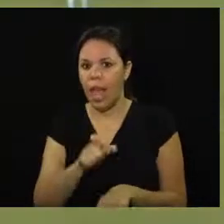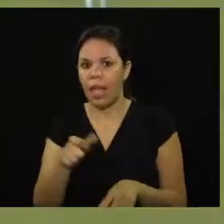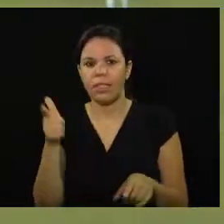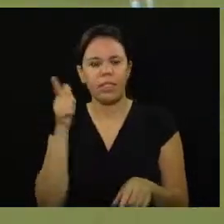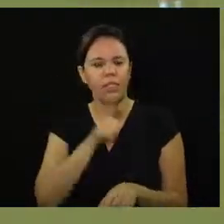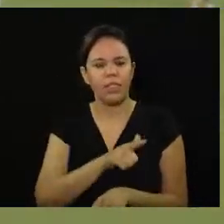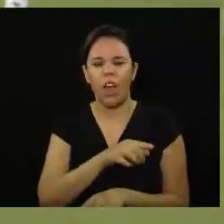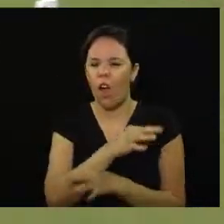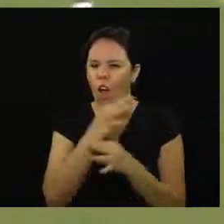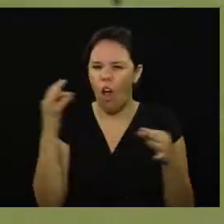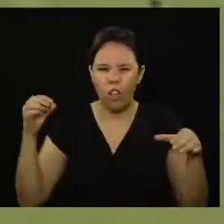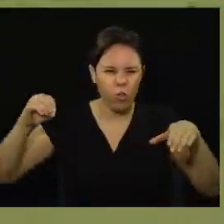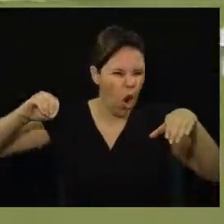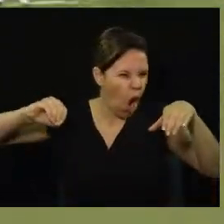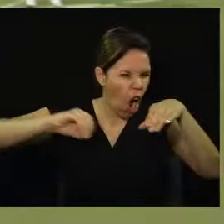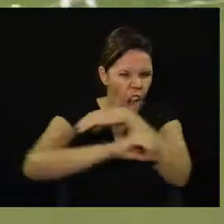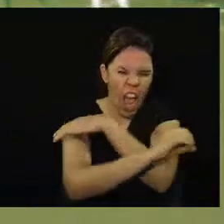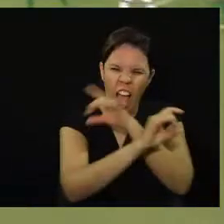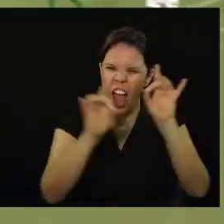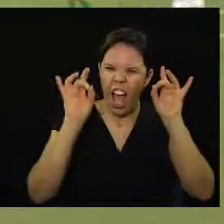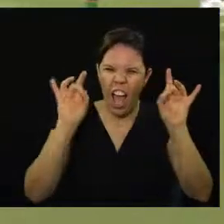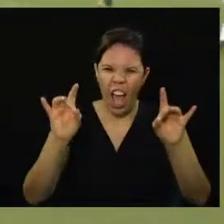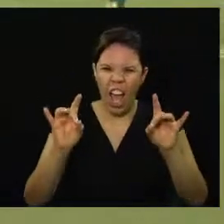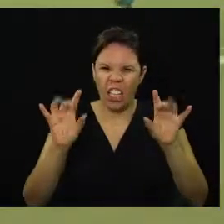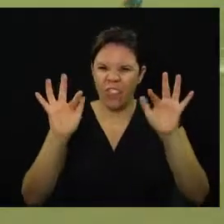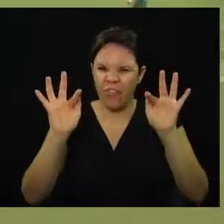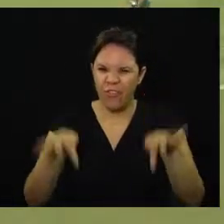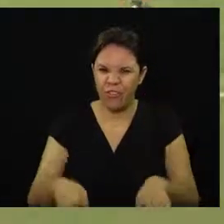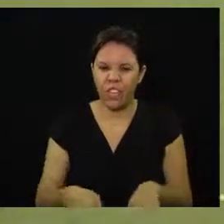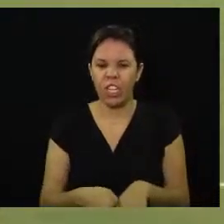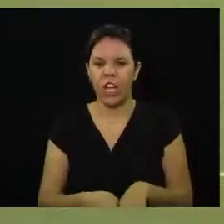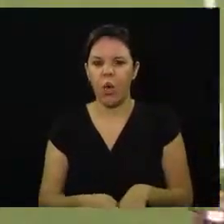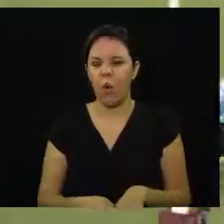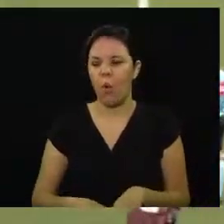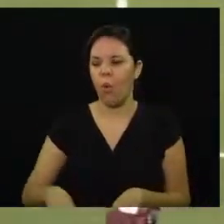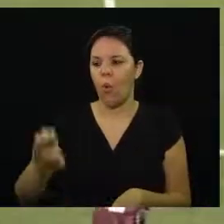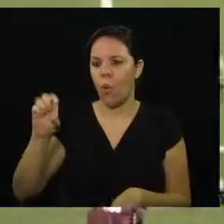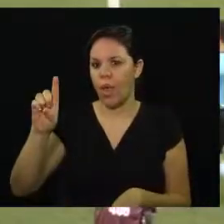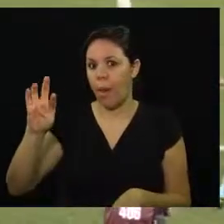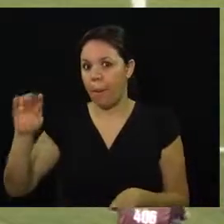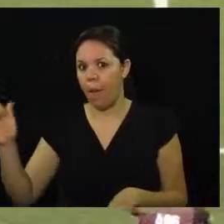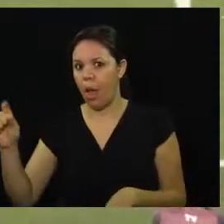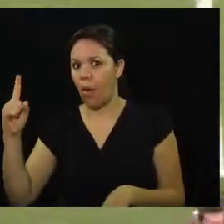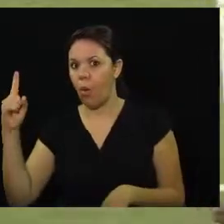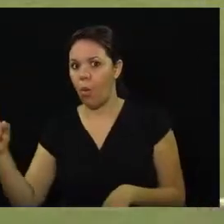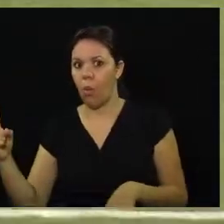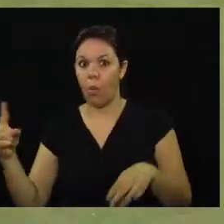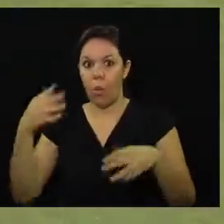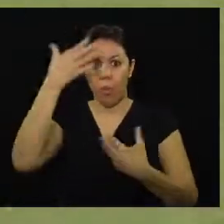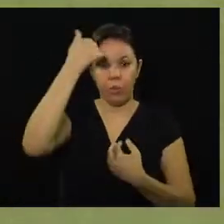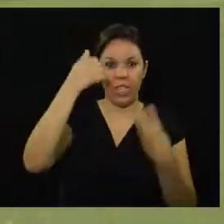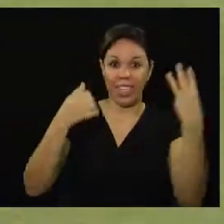esta pintura que golaço final Cuiabá 1 Ponte Preta 3